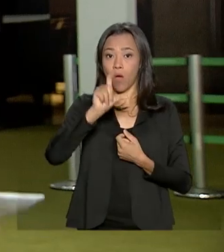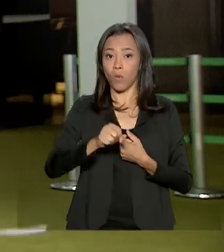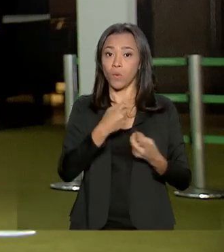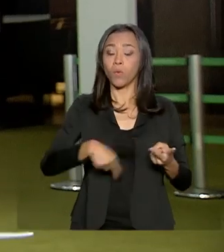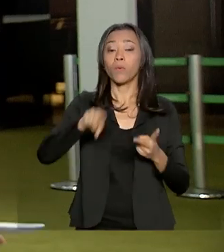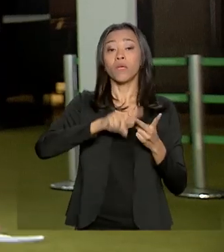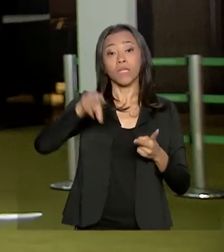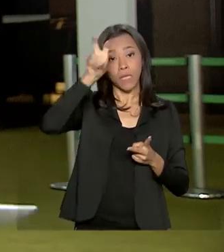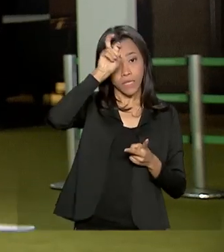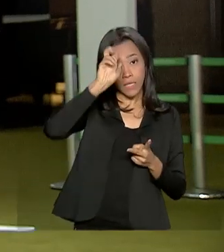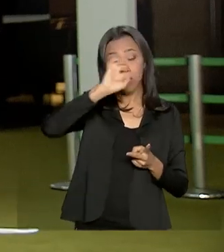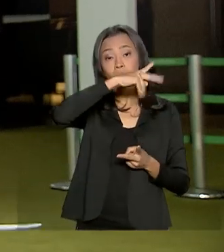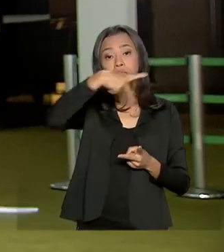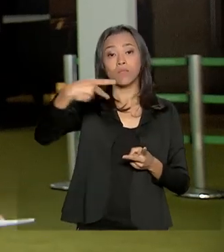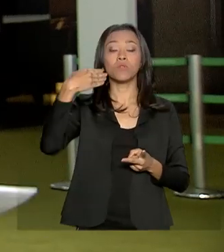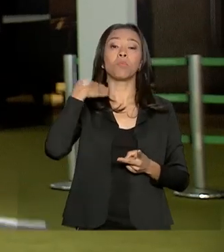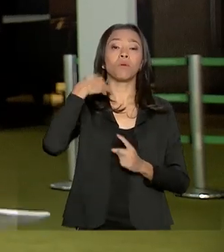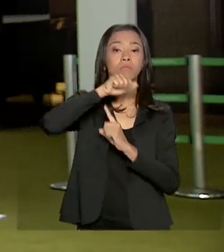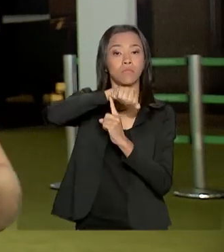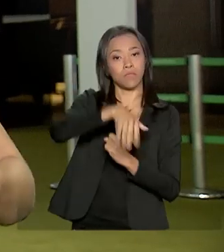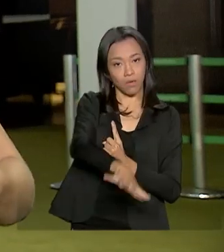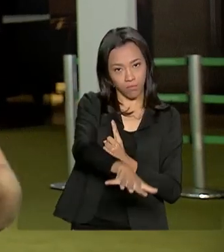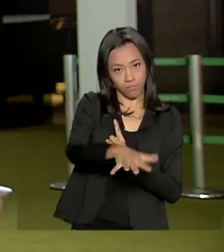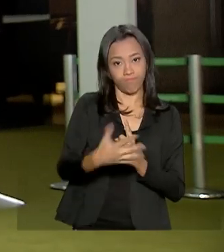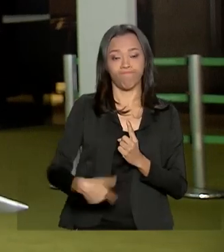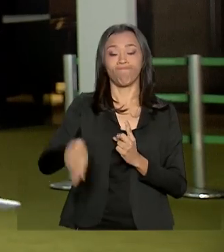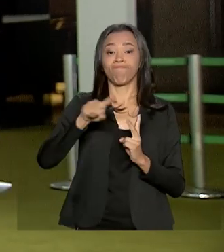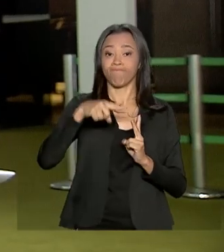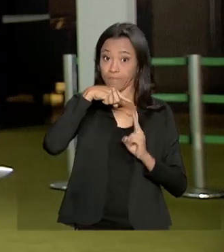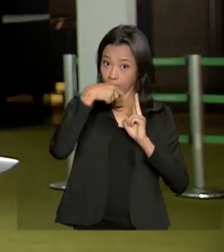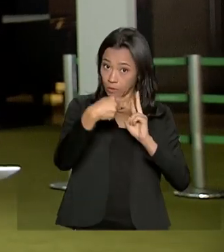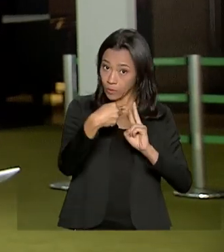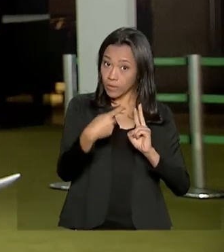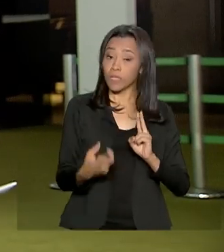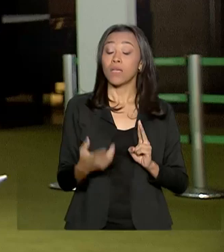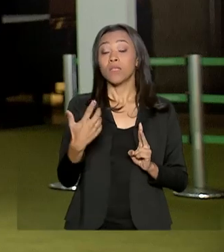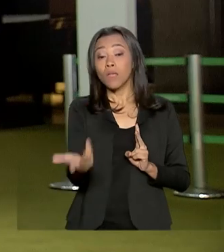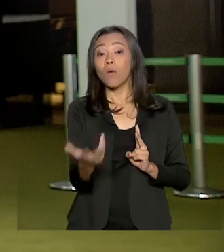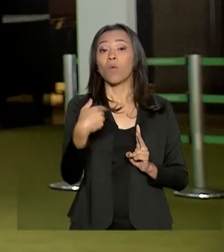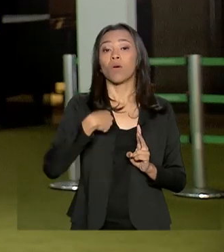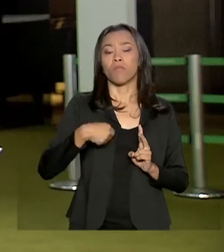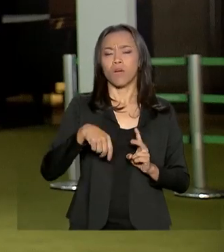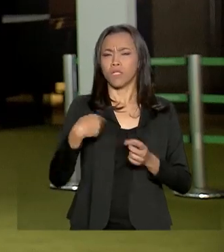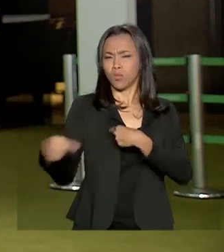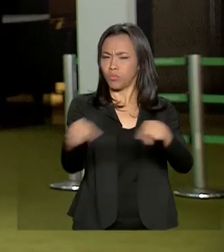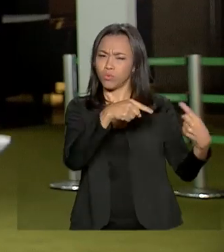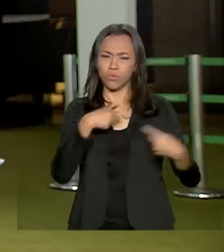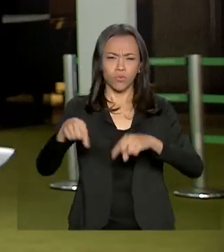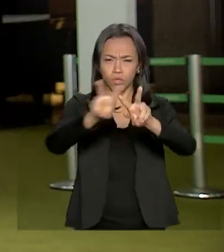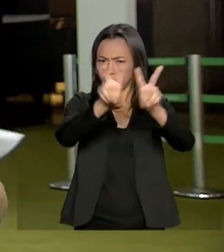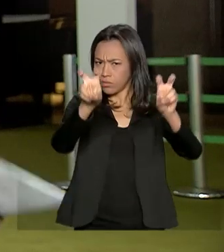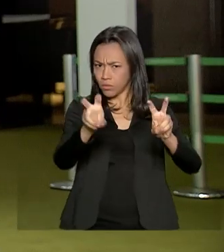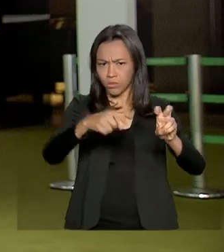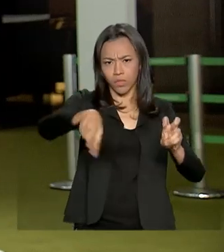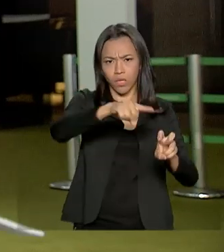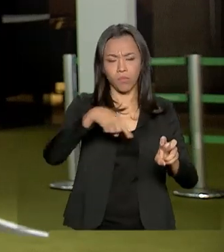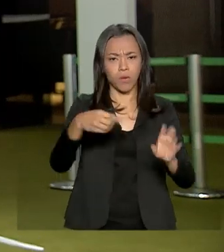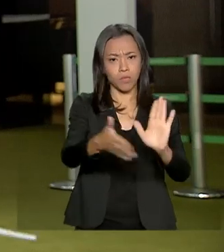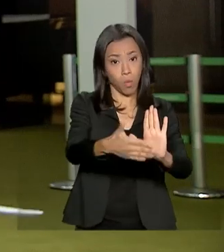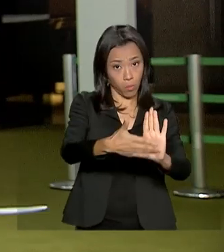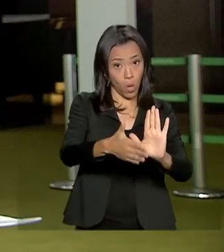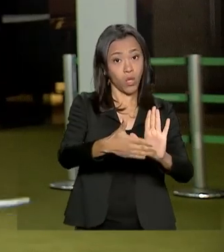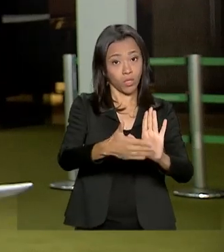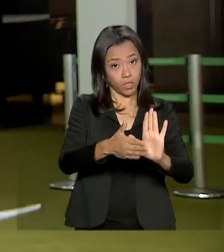presidente do Banco Central, Roberto Campos Neto. Com o ministro, os parlamentares devem discutir a proposta